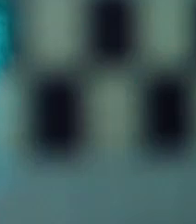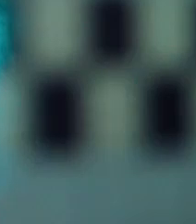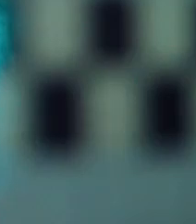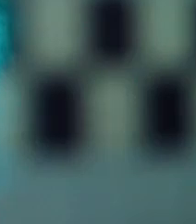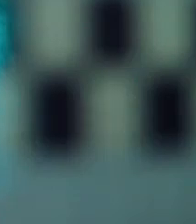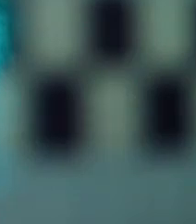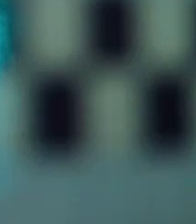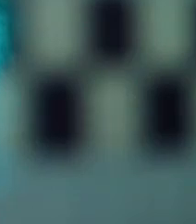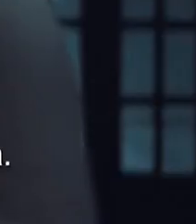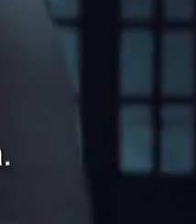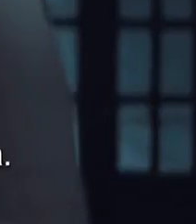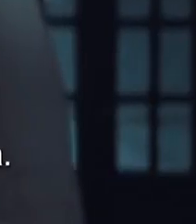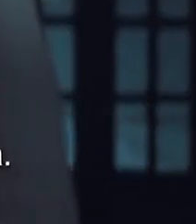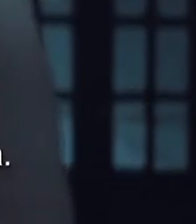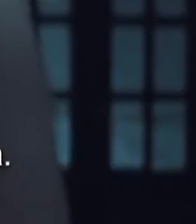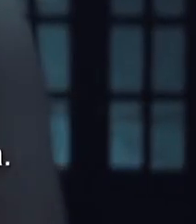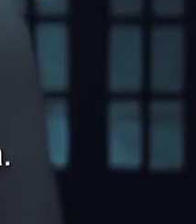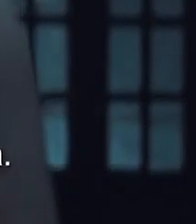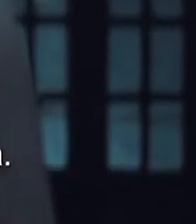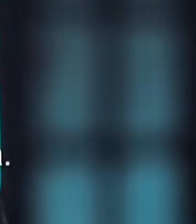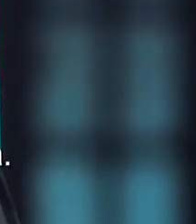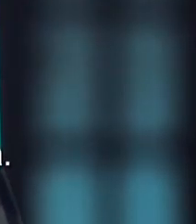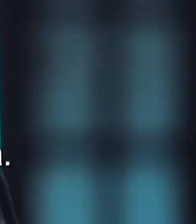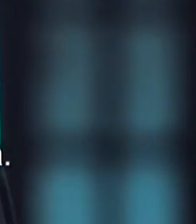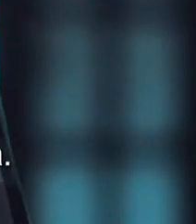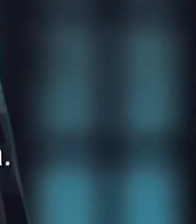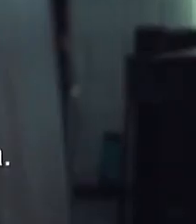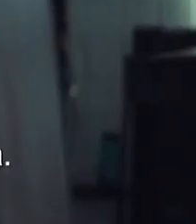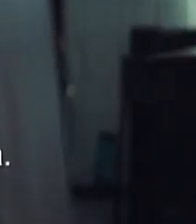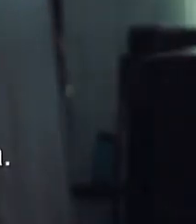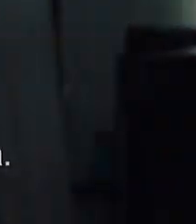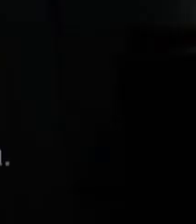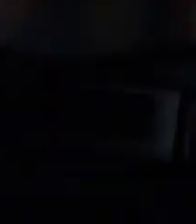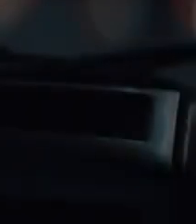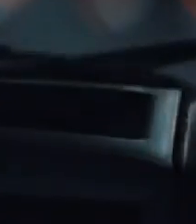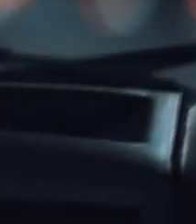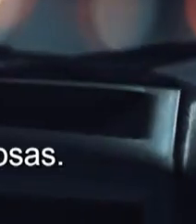cara, tem certeza que vai dirigir? Ah, cara, tá tranquilo. Eu só tomei uma cervejinha.